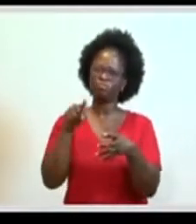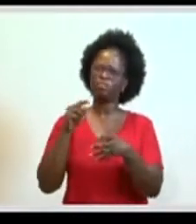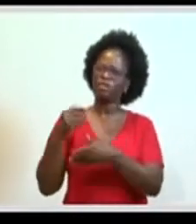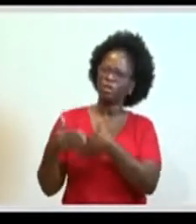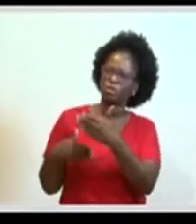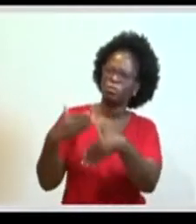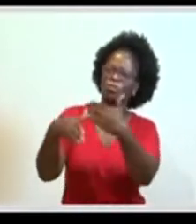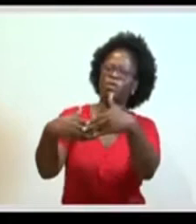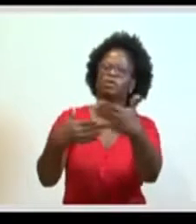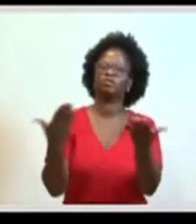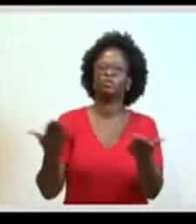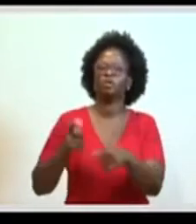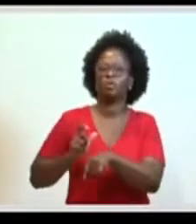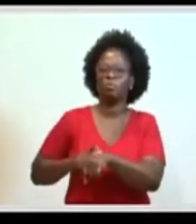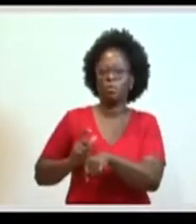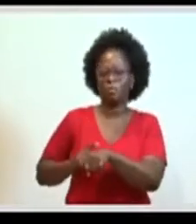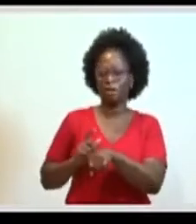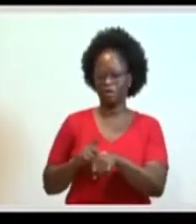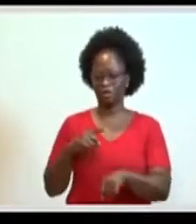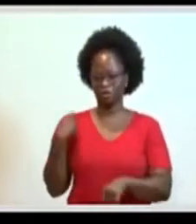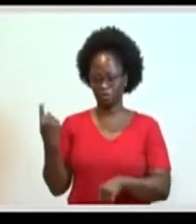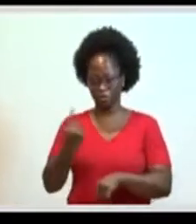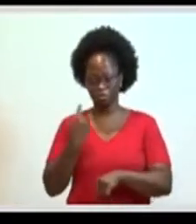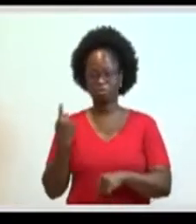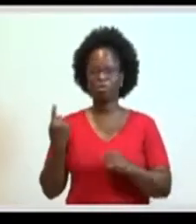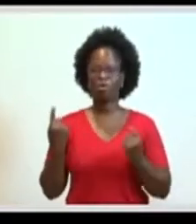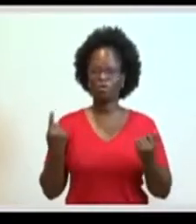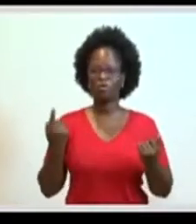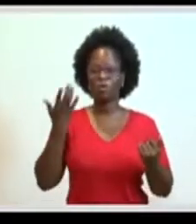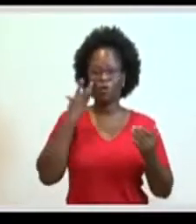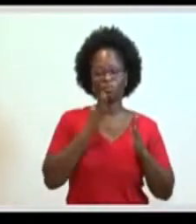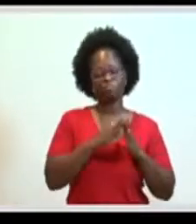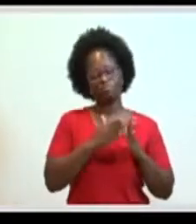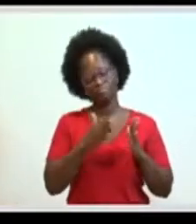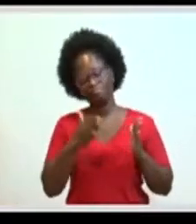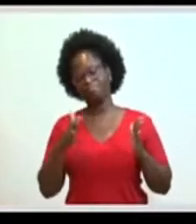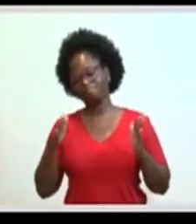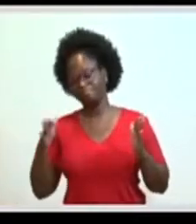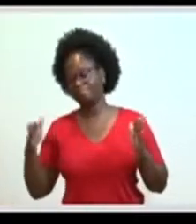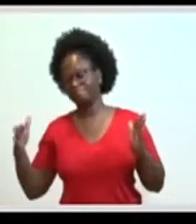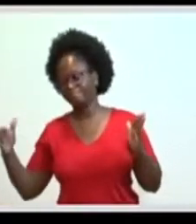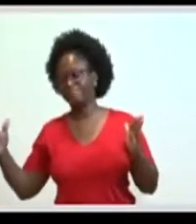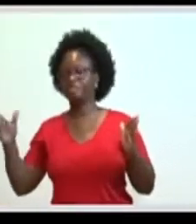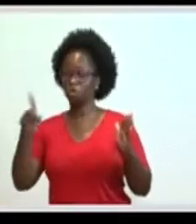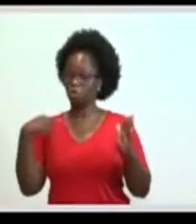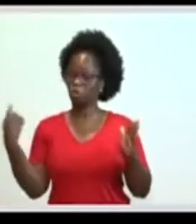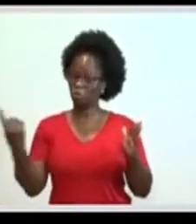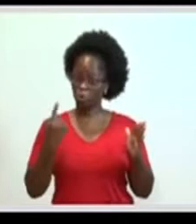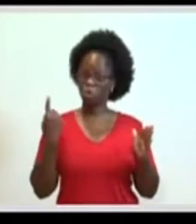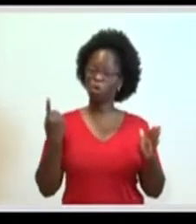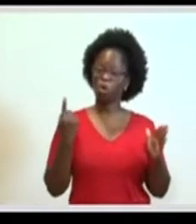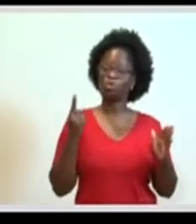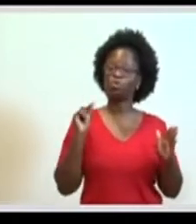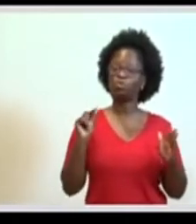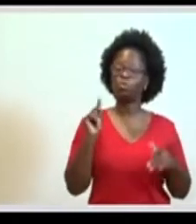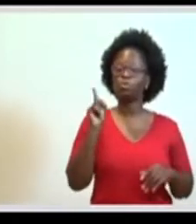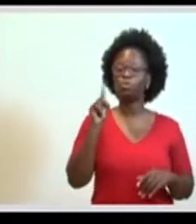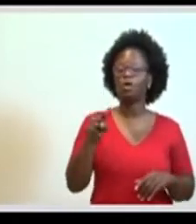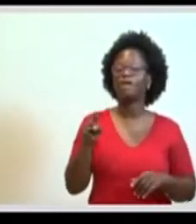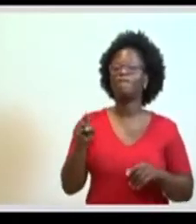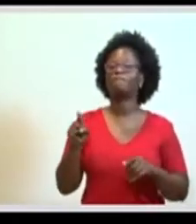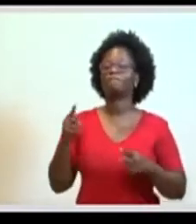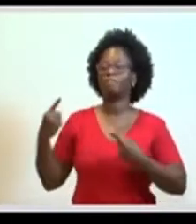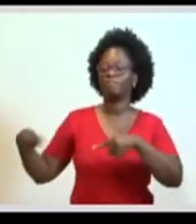processo em que, nesse momento em que nós estamos, e durante todo esse programa, nós falamos da